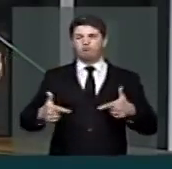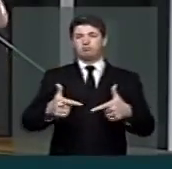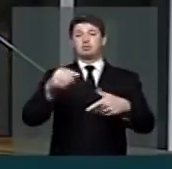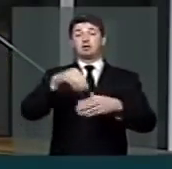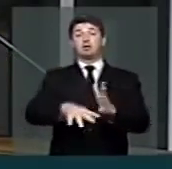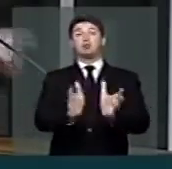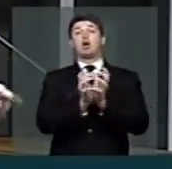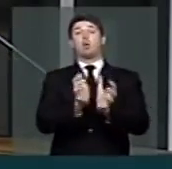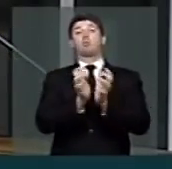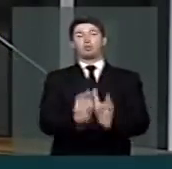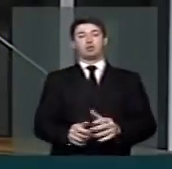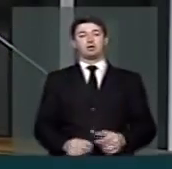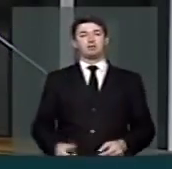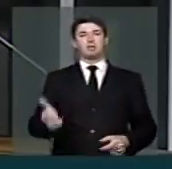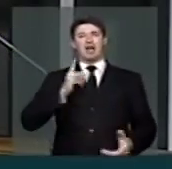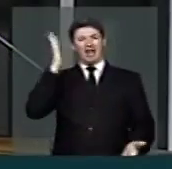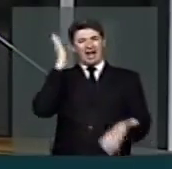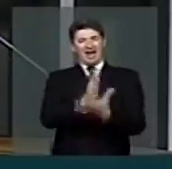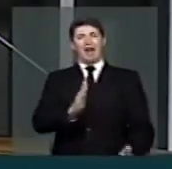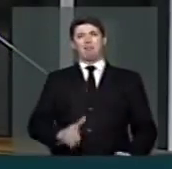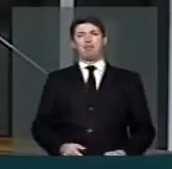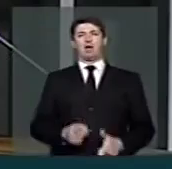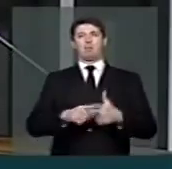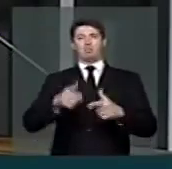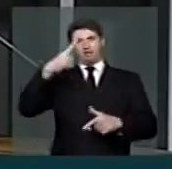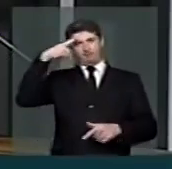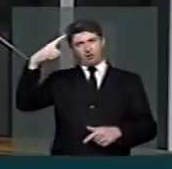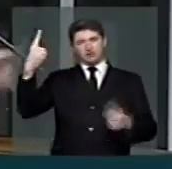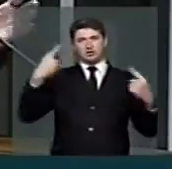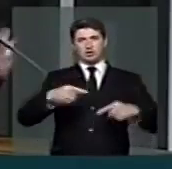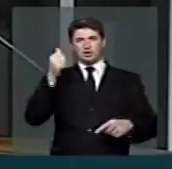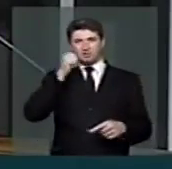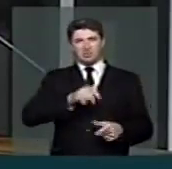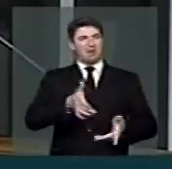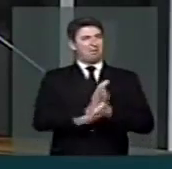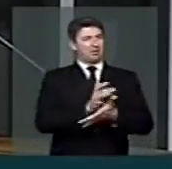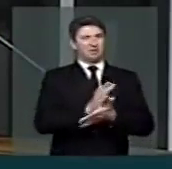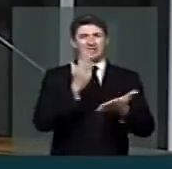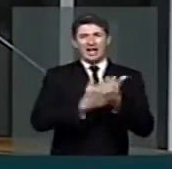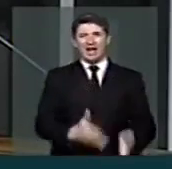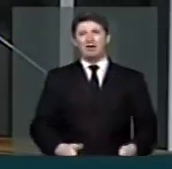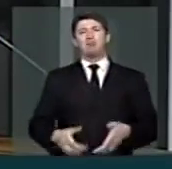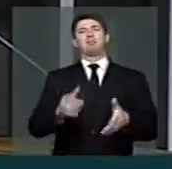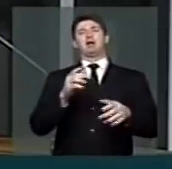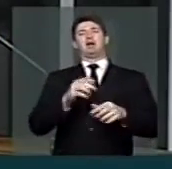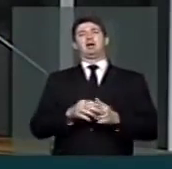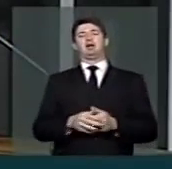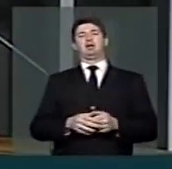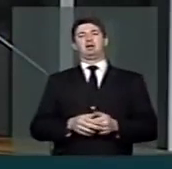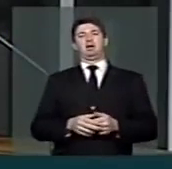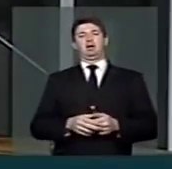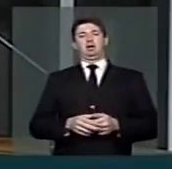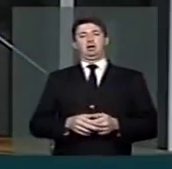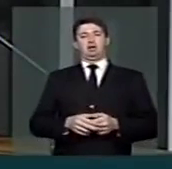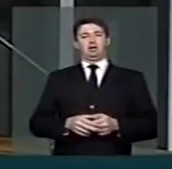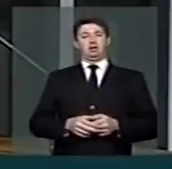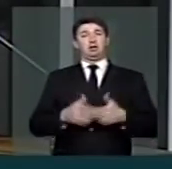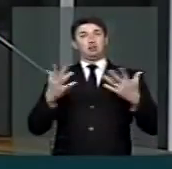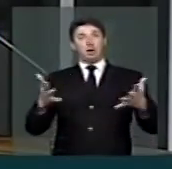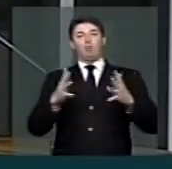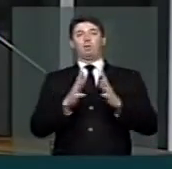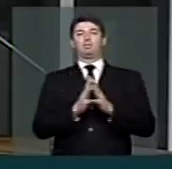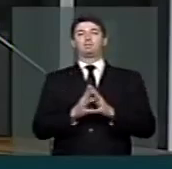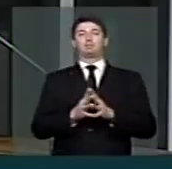comunidade para dar um basta nessa questão da violência contra a mulher, no preconceito, na discriminação contra a mulher. Então,